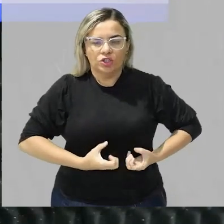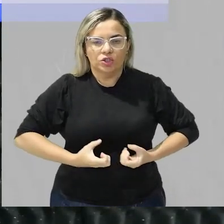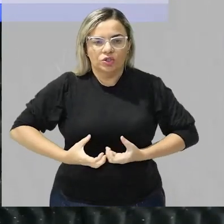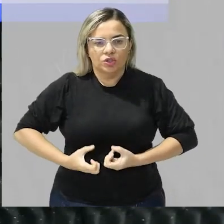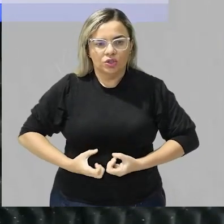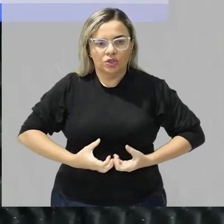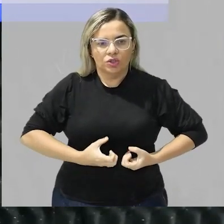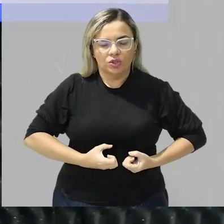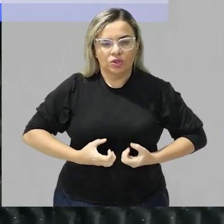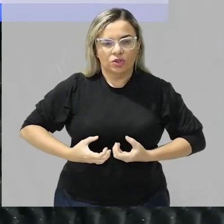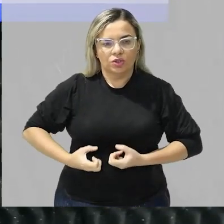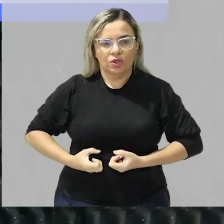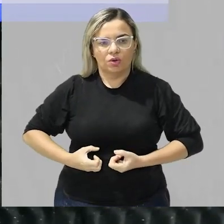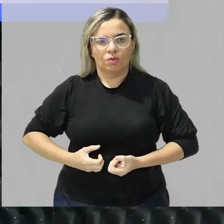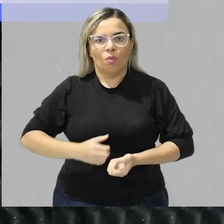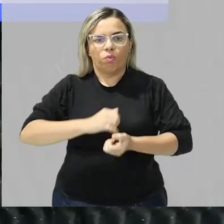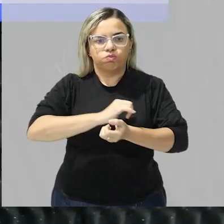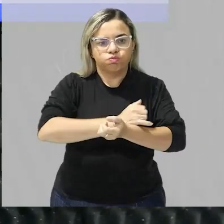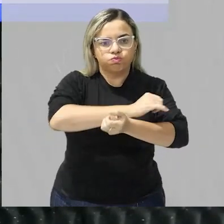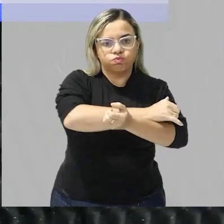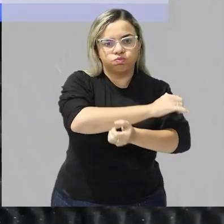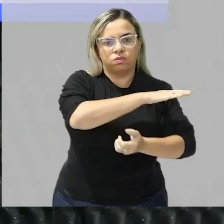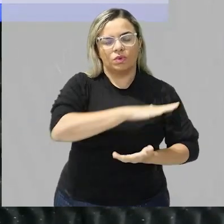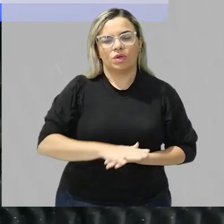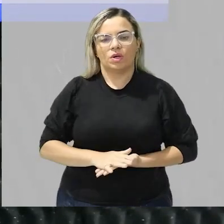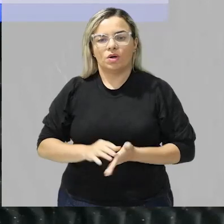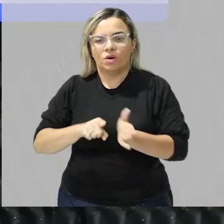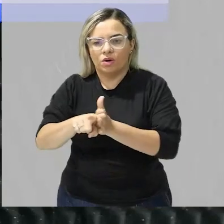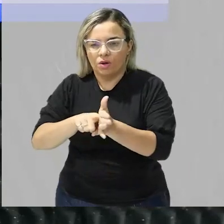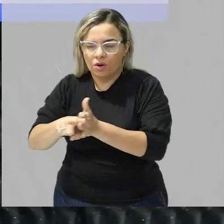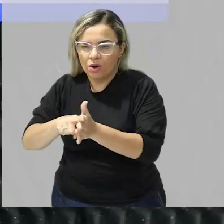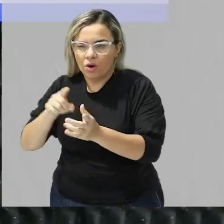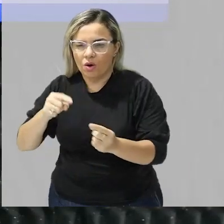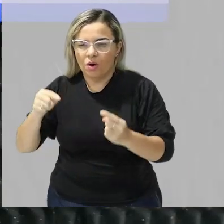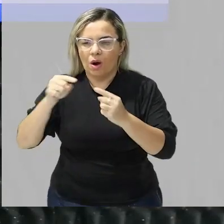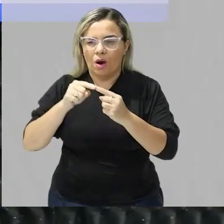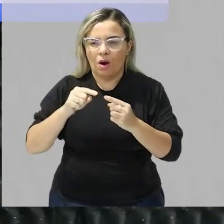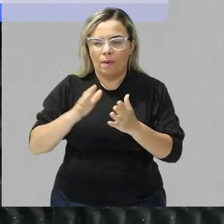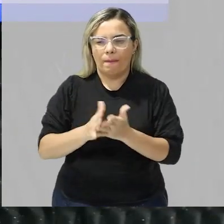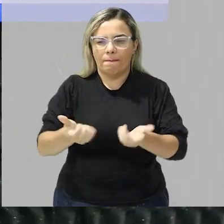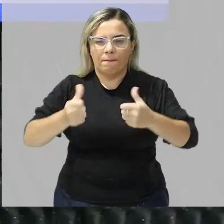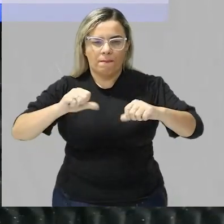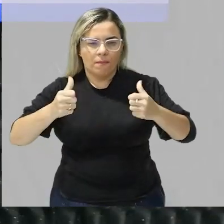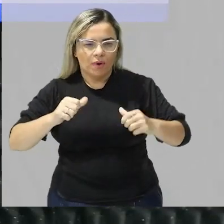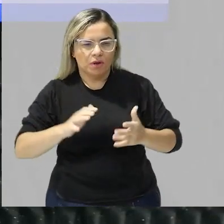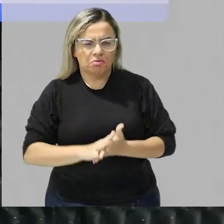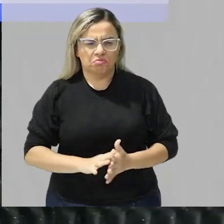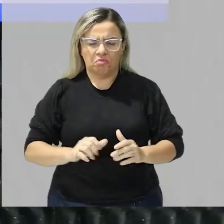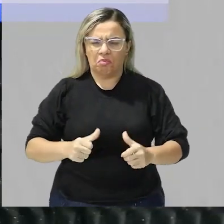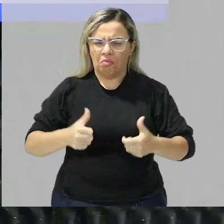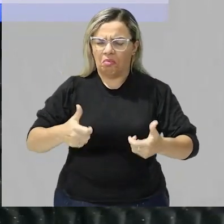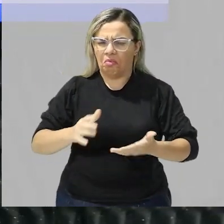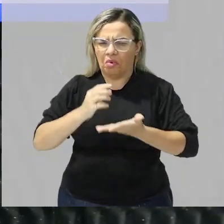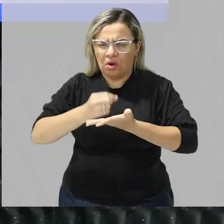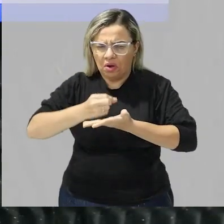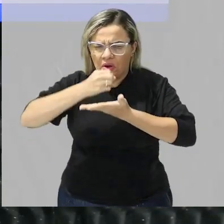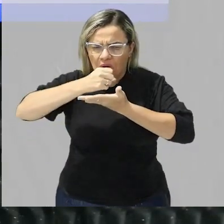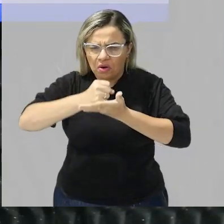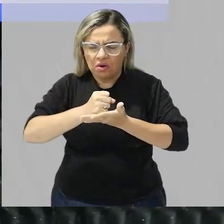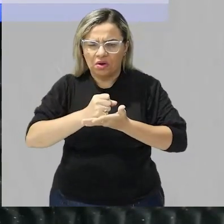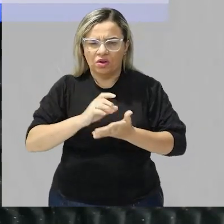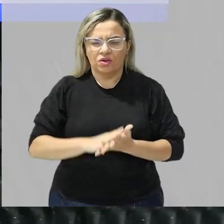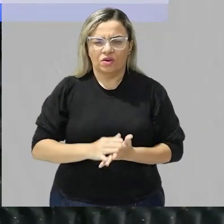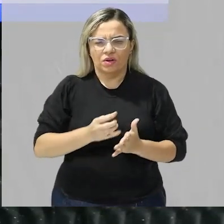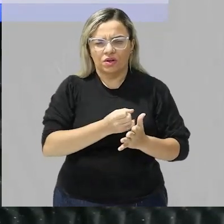com o objetivo de avaliar a eficácia do medicamento decidiu medir nos pacientes a